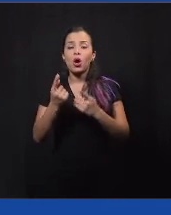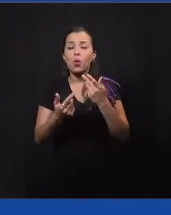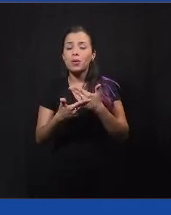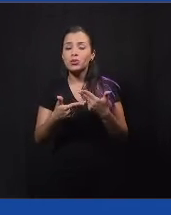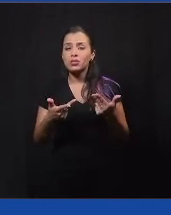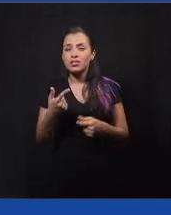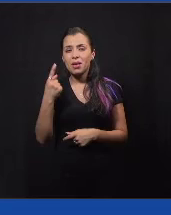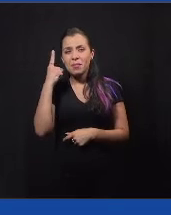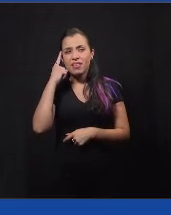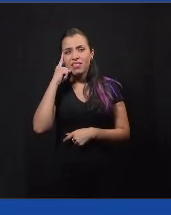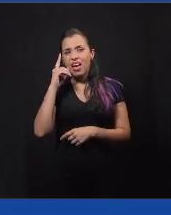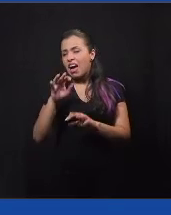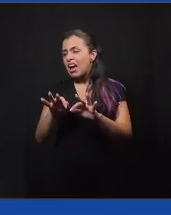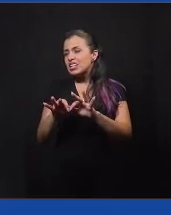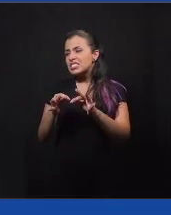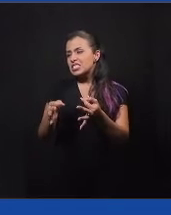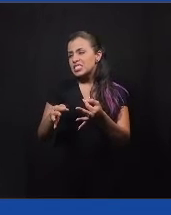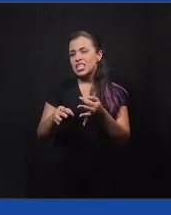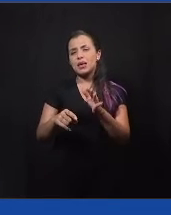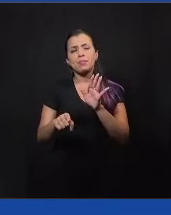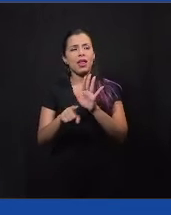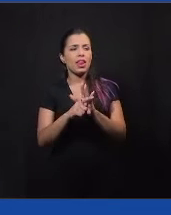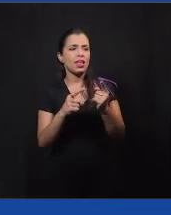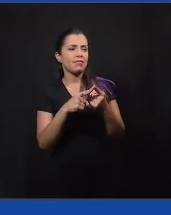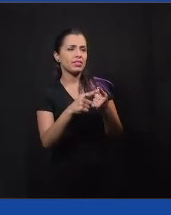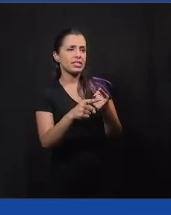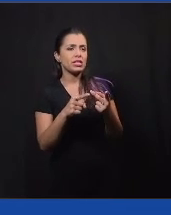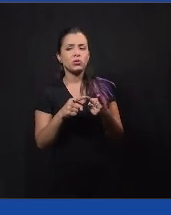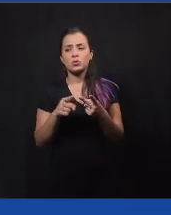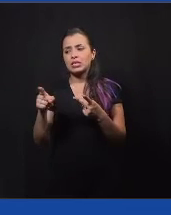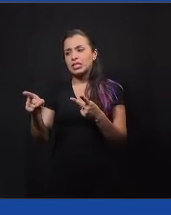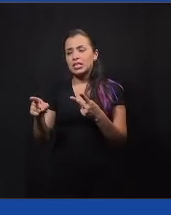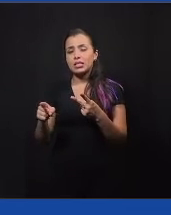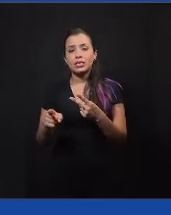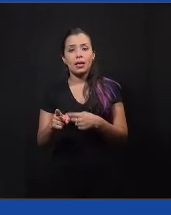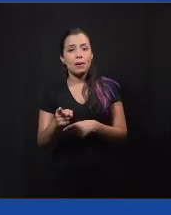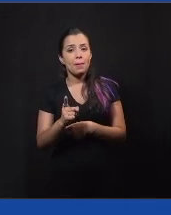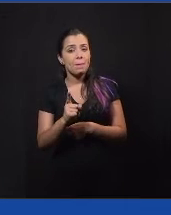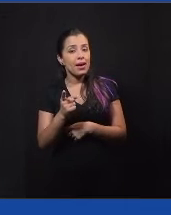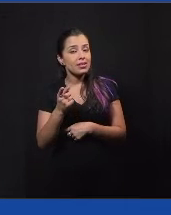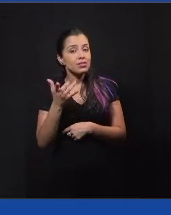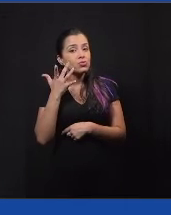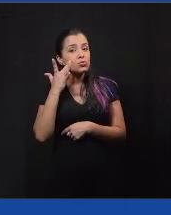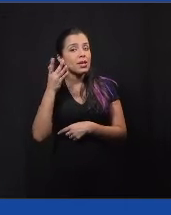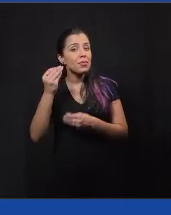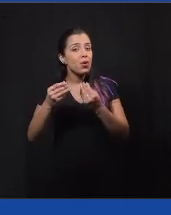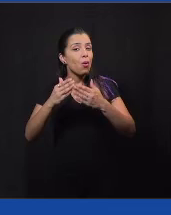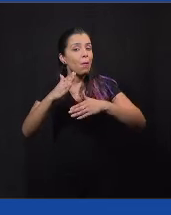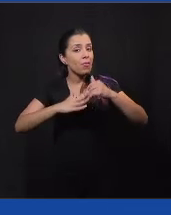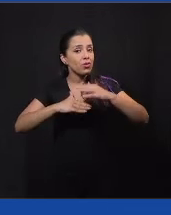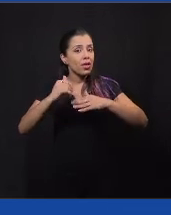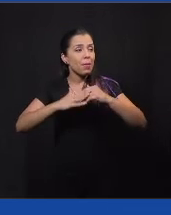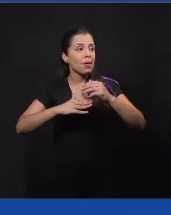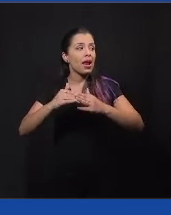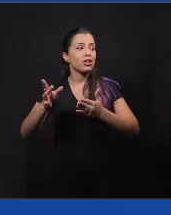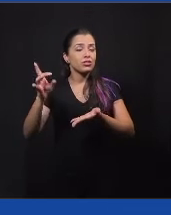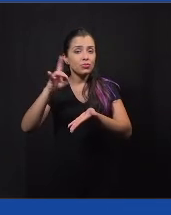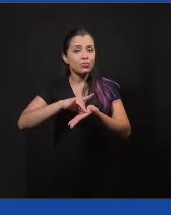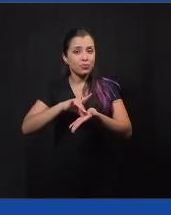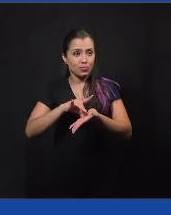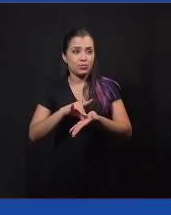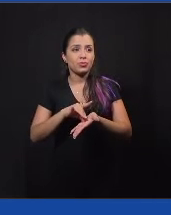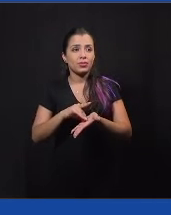Executivo executa, o Legislativo legisla, né, básico, mas a gente não sabe na prática como que é feita essa interação, como que eles se